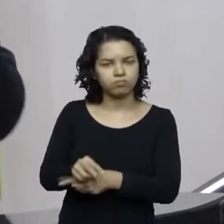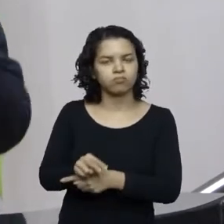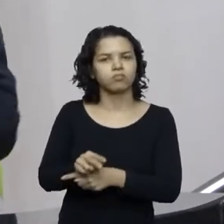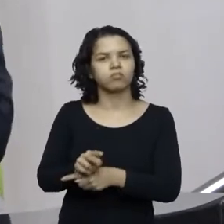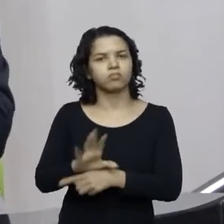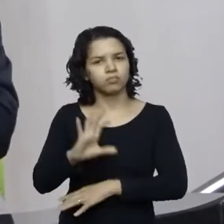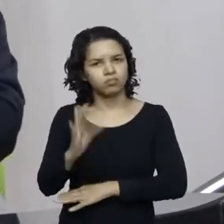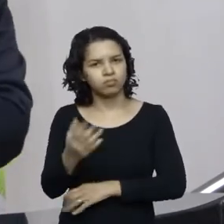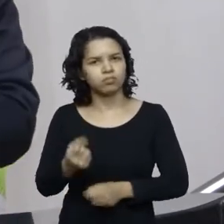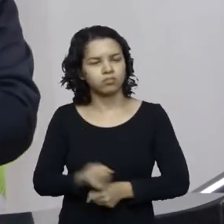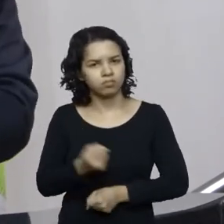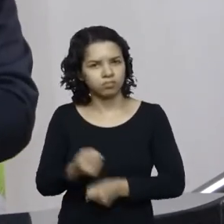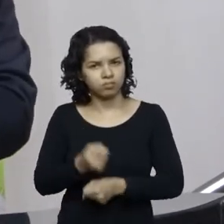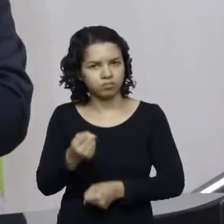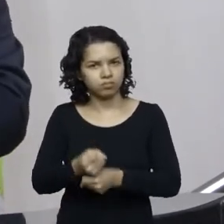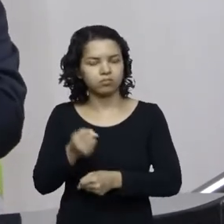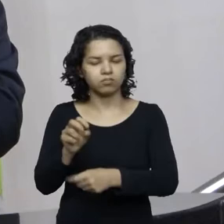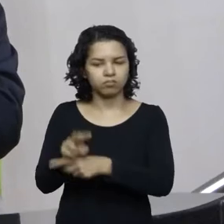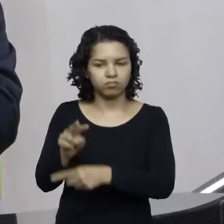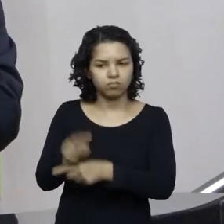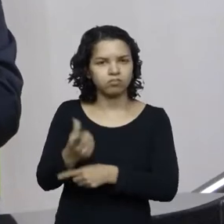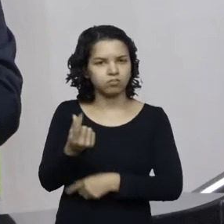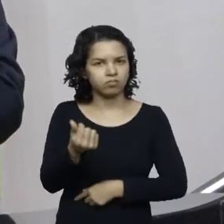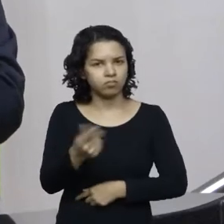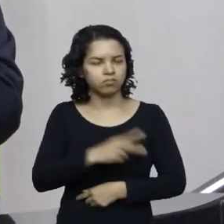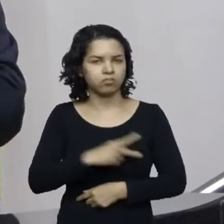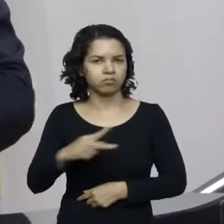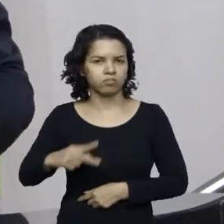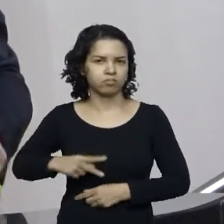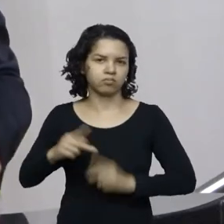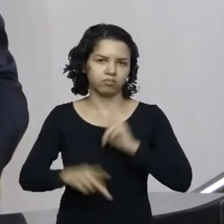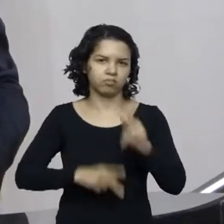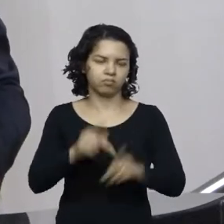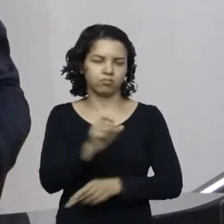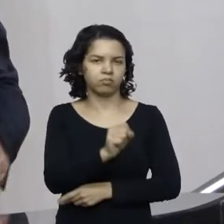obras e fiscalizando os recursos públicos dos catarinenses.